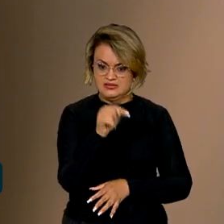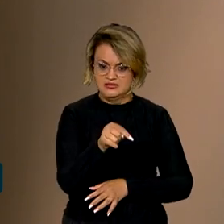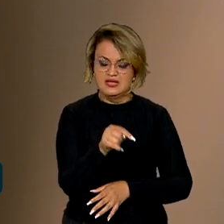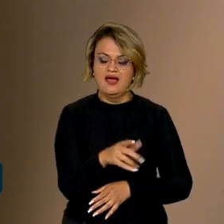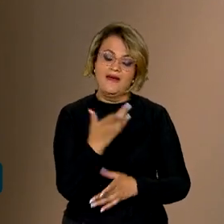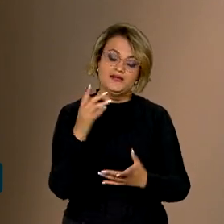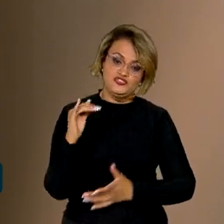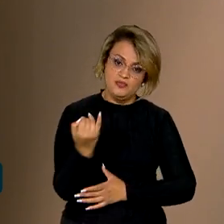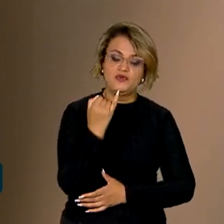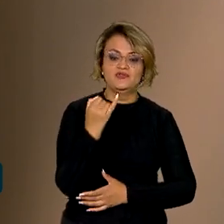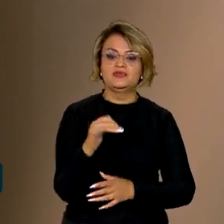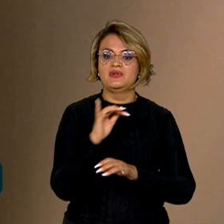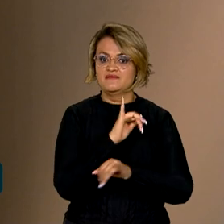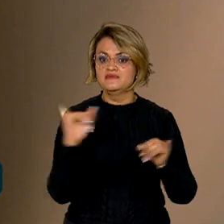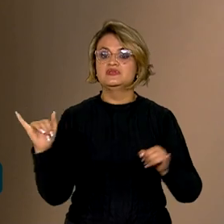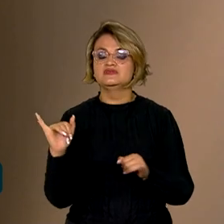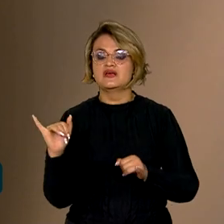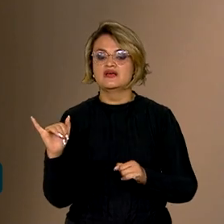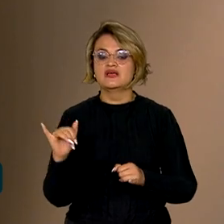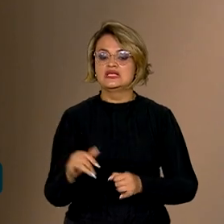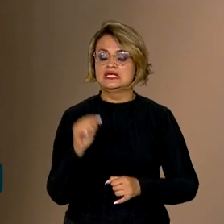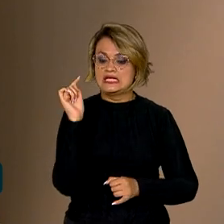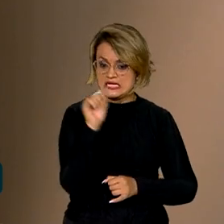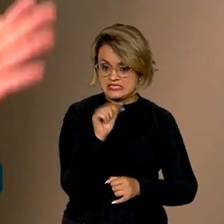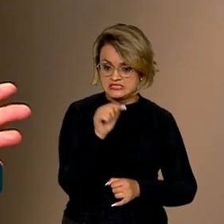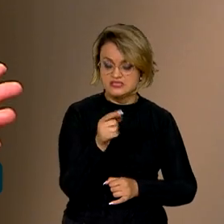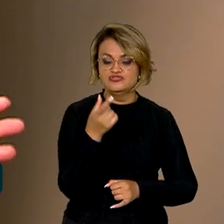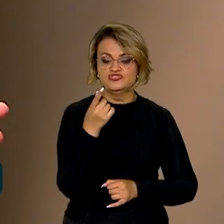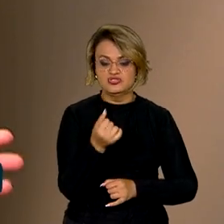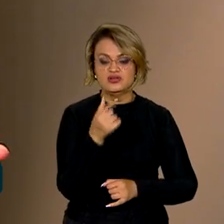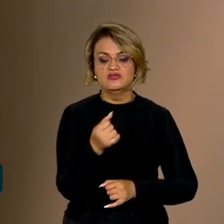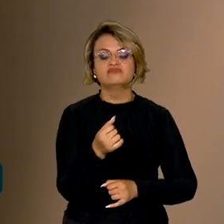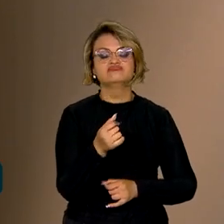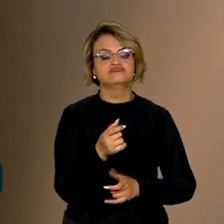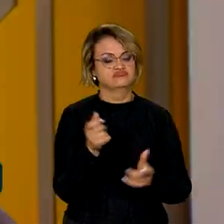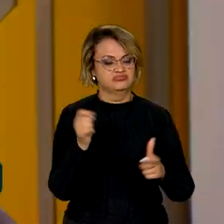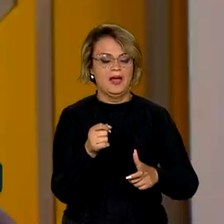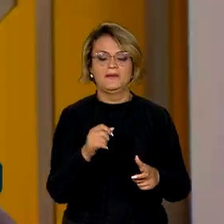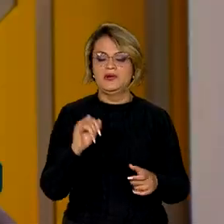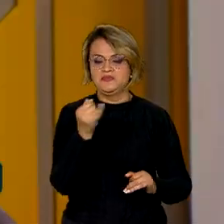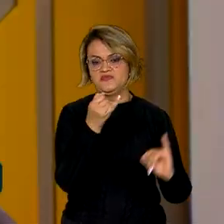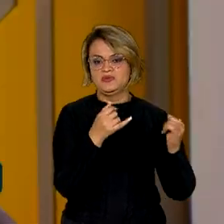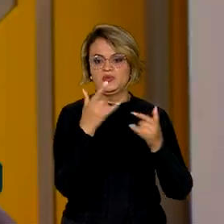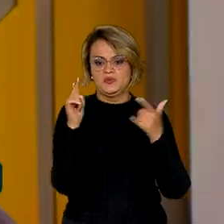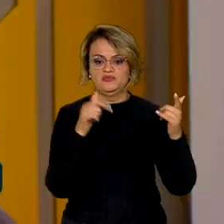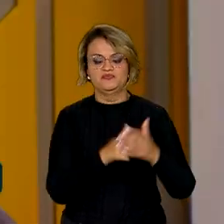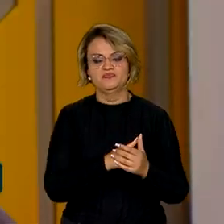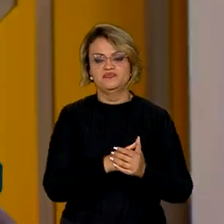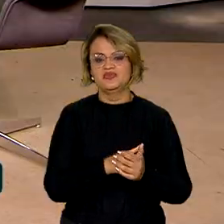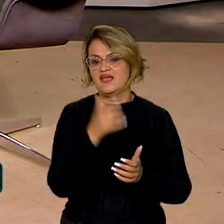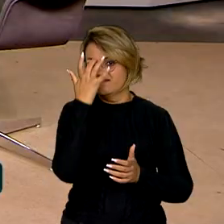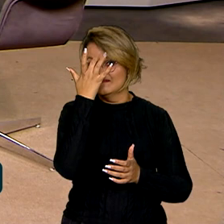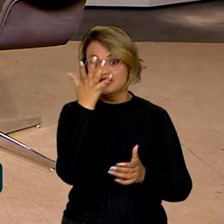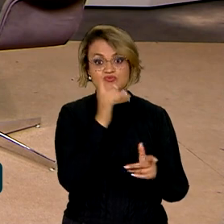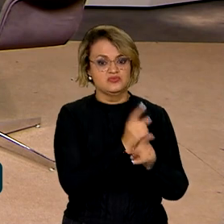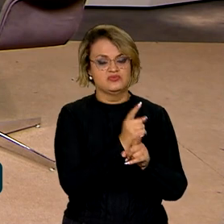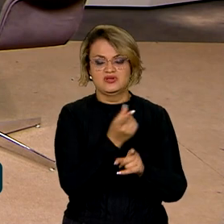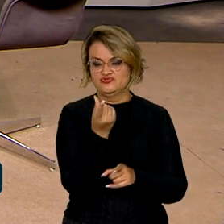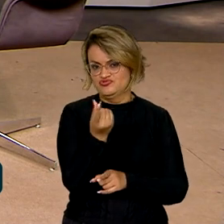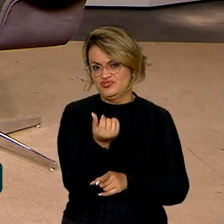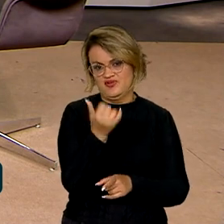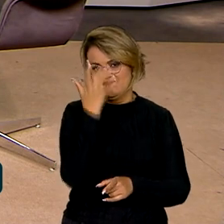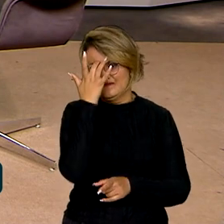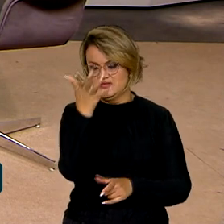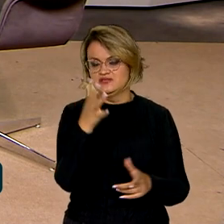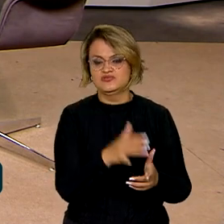E aí, aproveitando para dar a notícia de que o fundo está com o balcão aberto. É fácil acessar o recurso. A